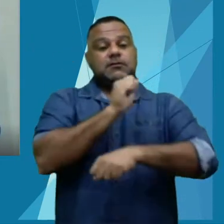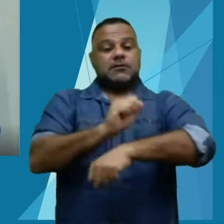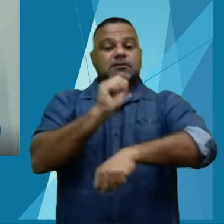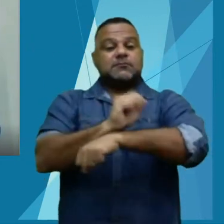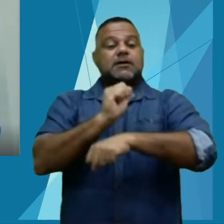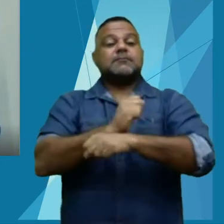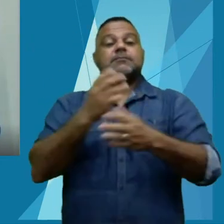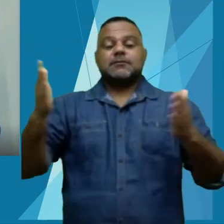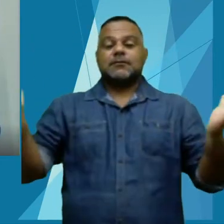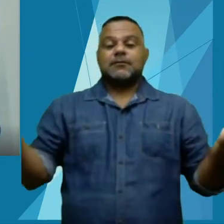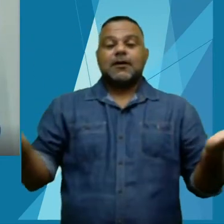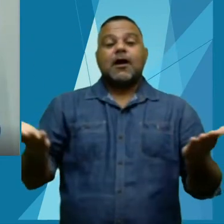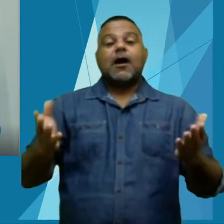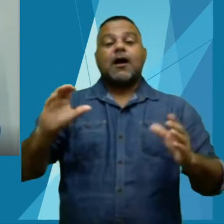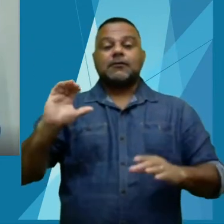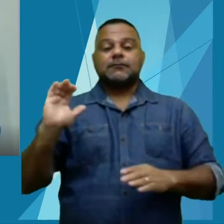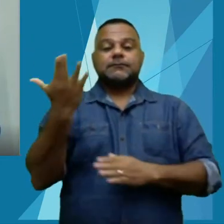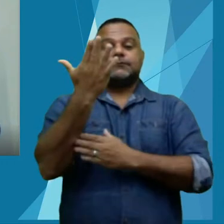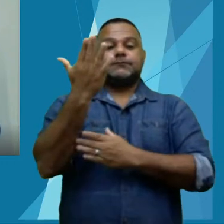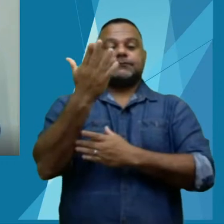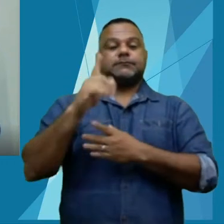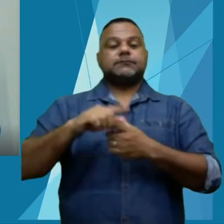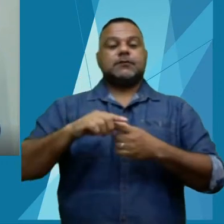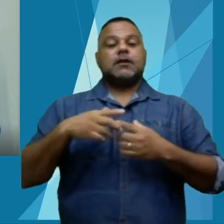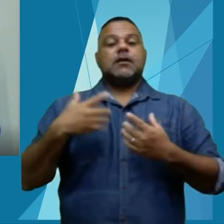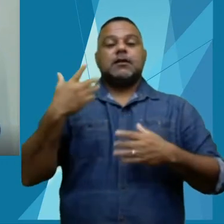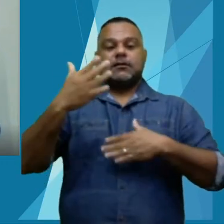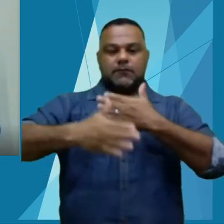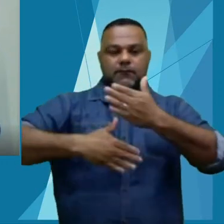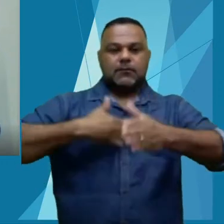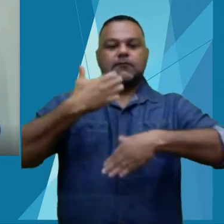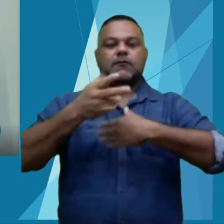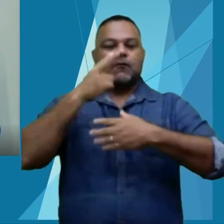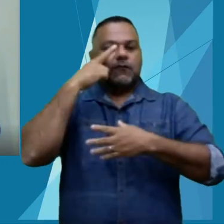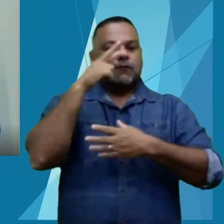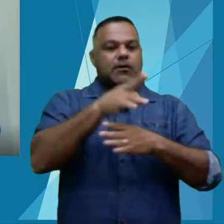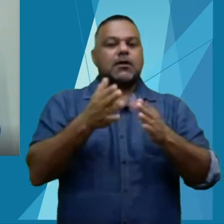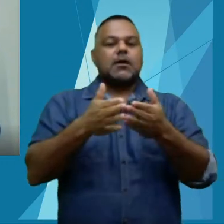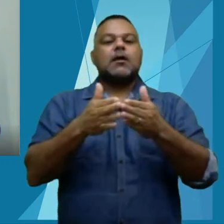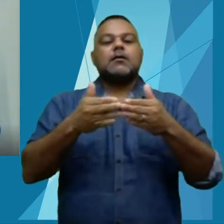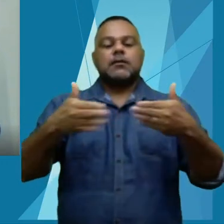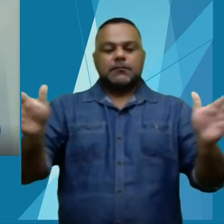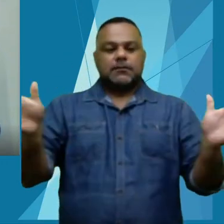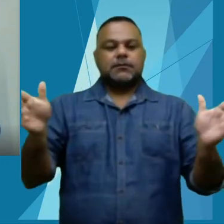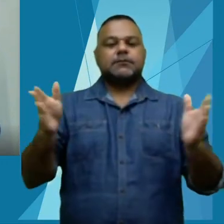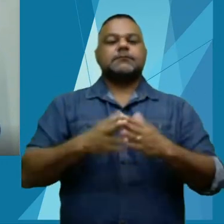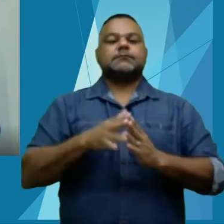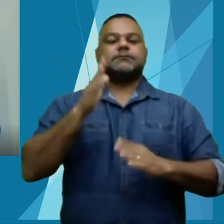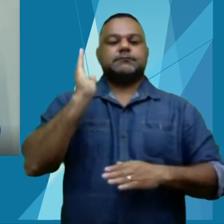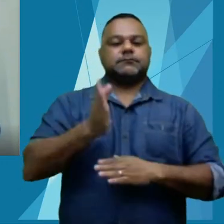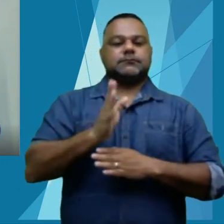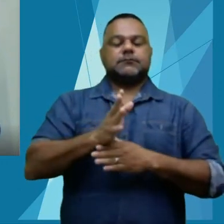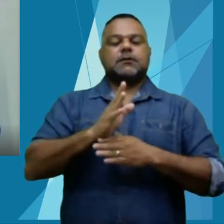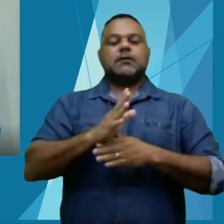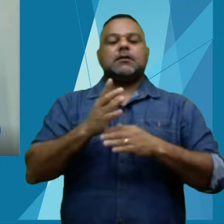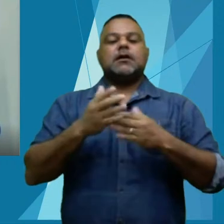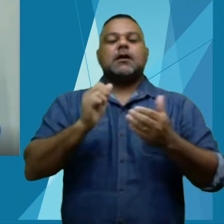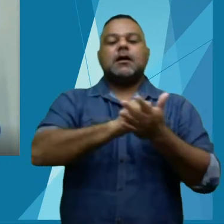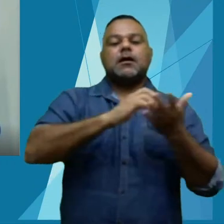esse momento aconteça. Uma vez que vocês vão ver, já a partir agora dessa abertura, os eventos de